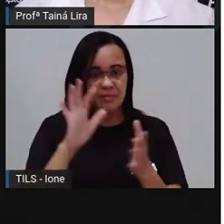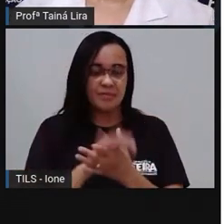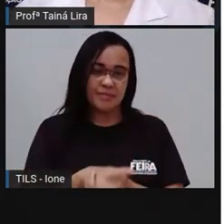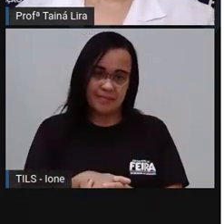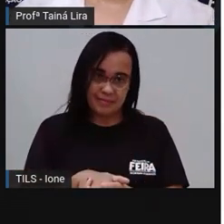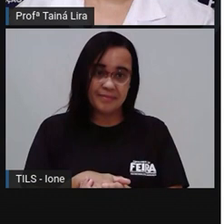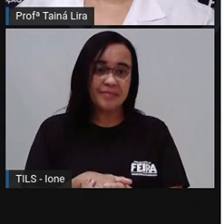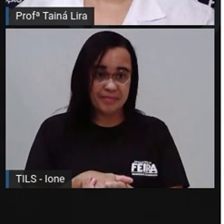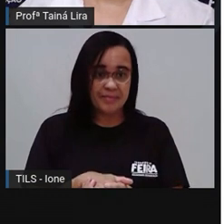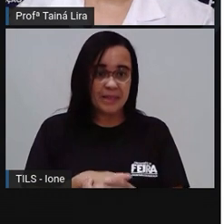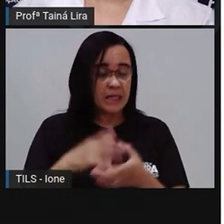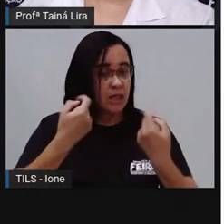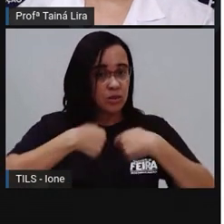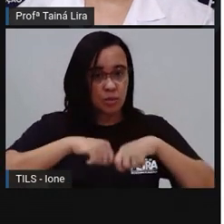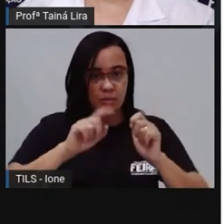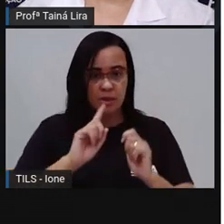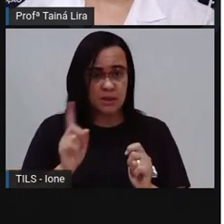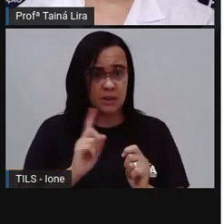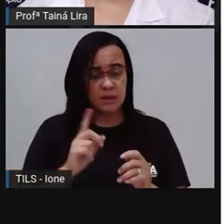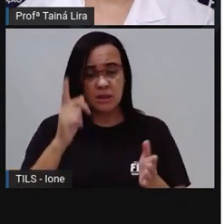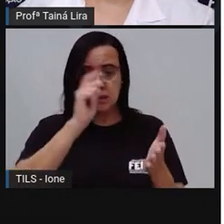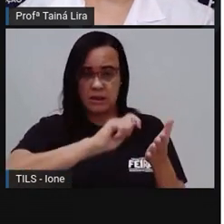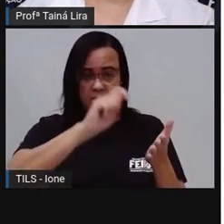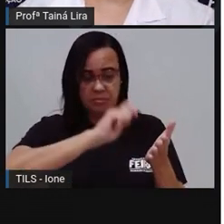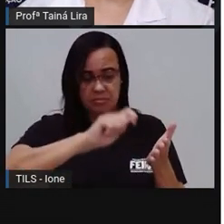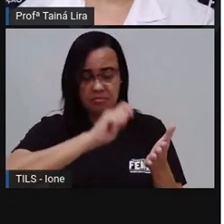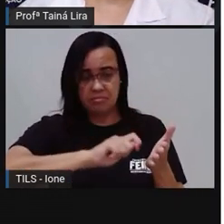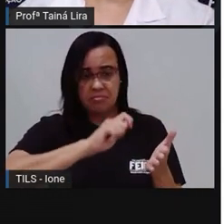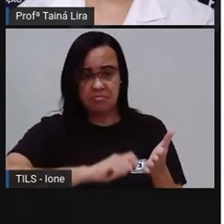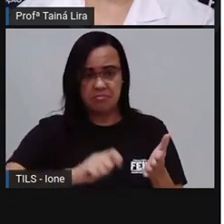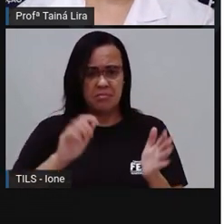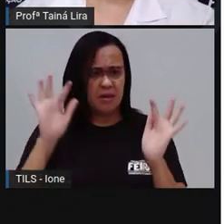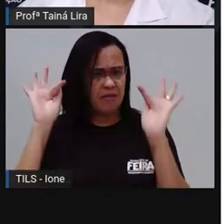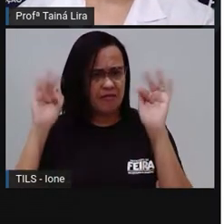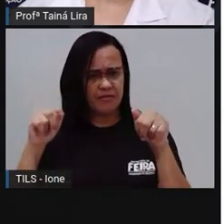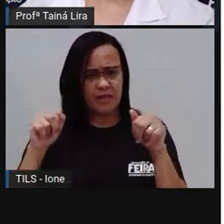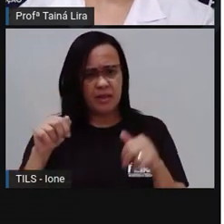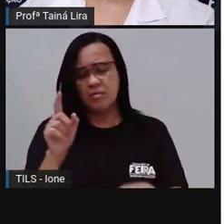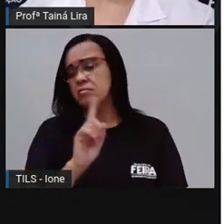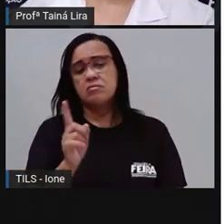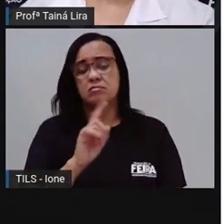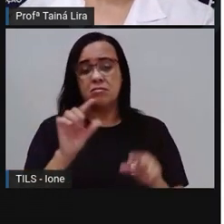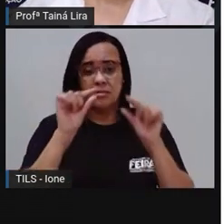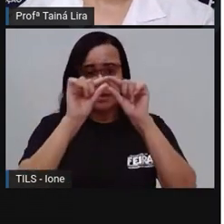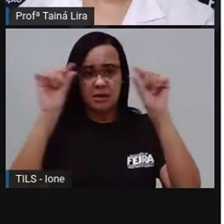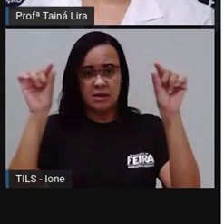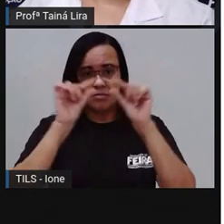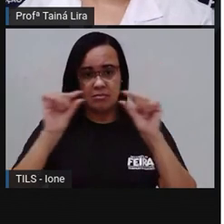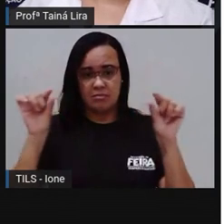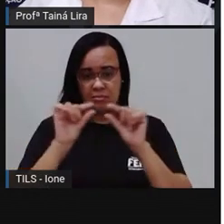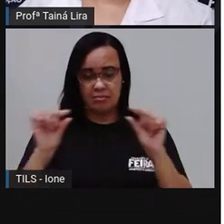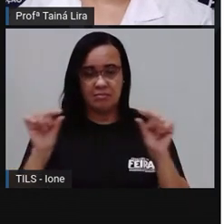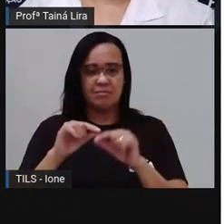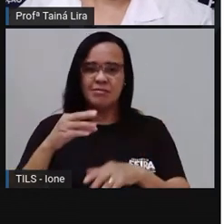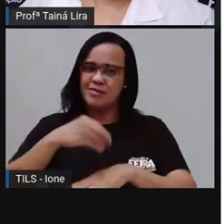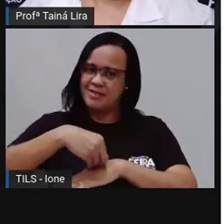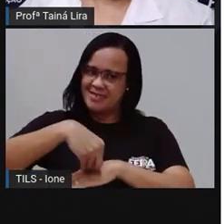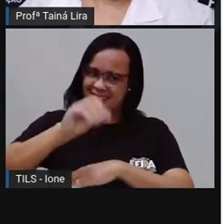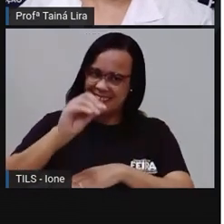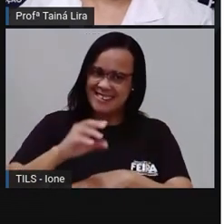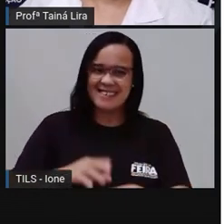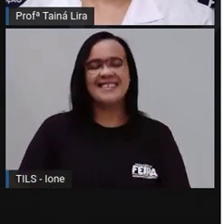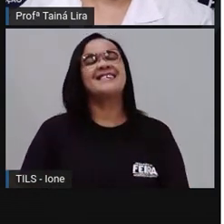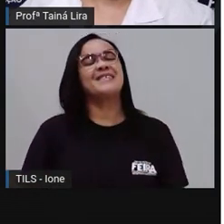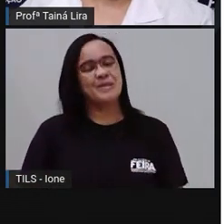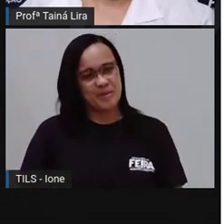E não precisa escrever ali, ó, até o final da linha também, tá? É outra dica, tá bom? Não